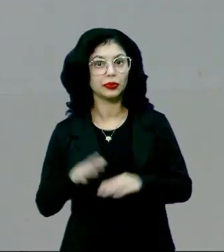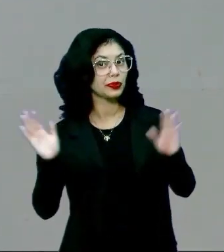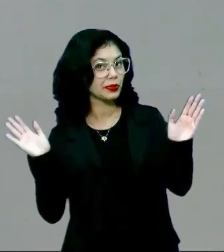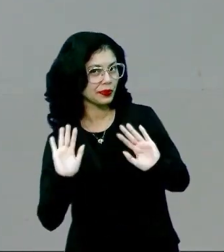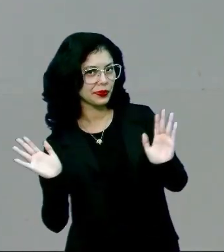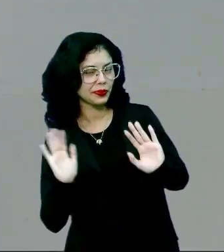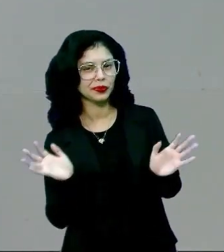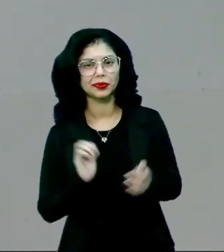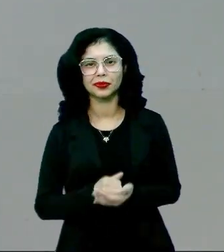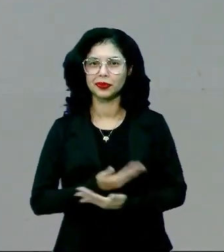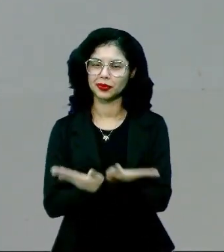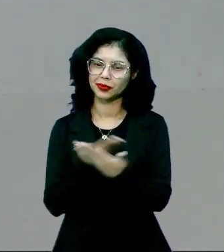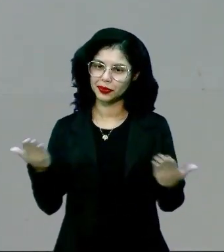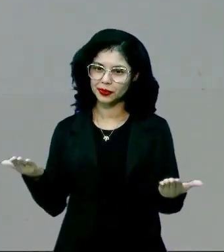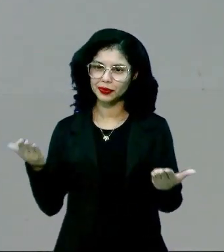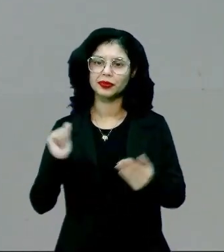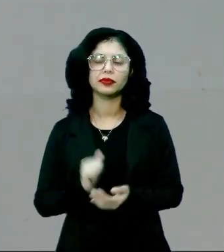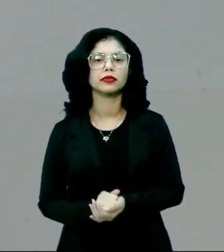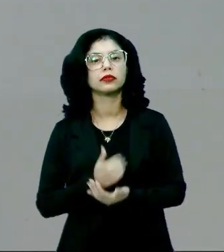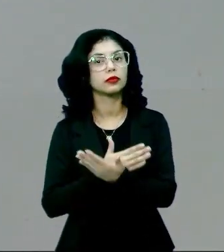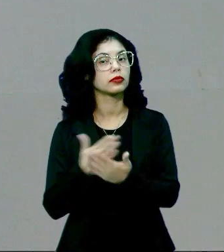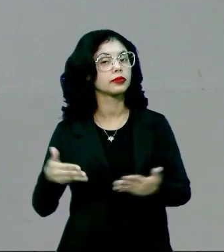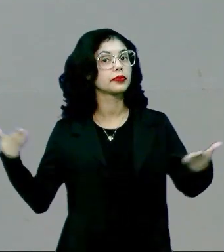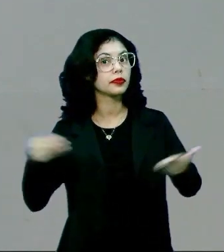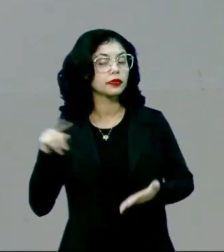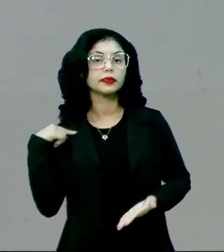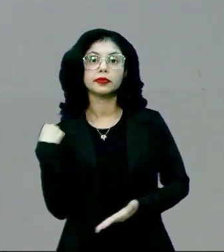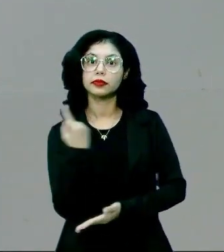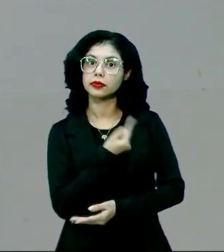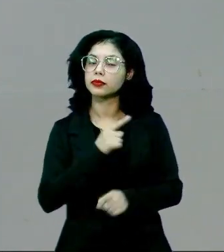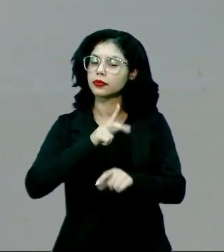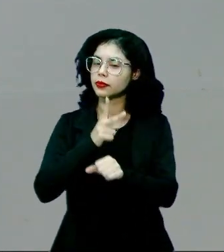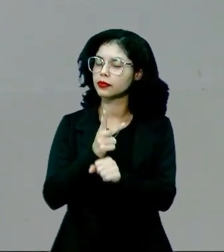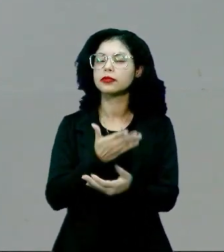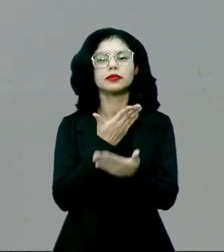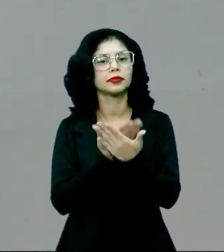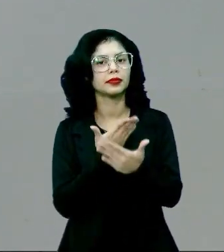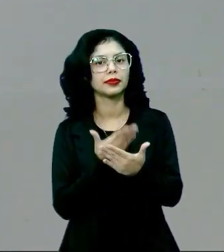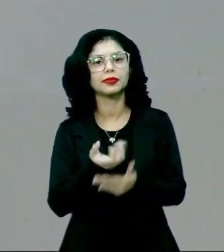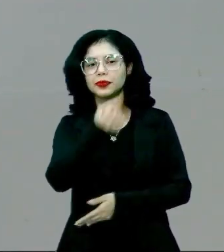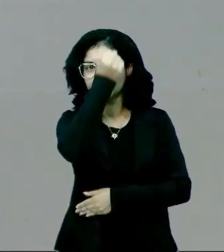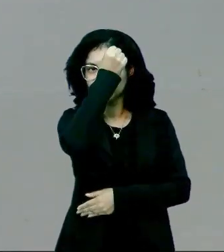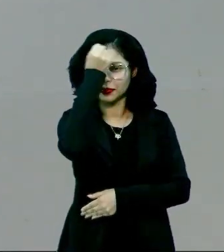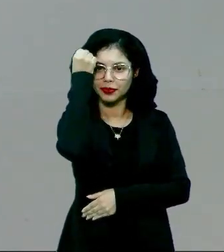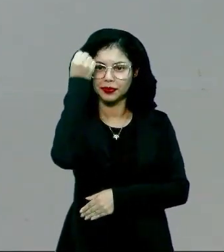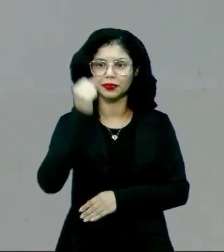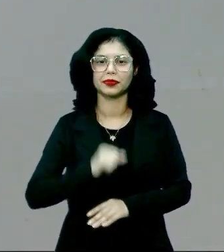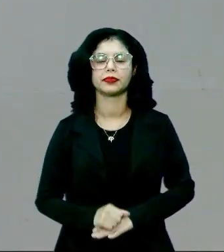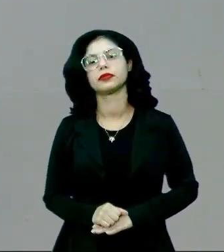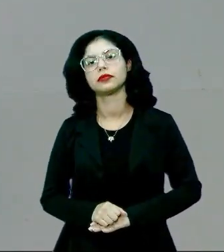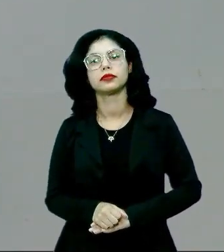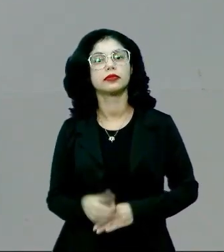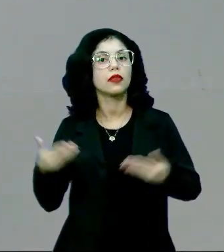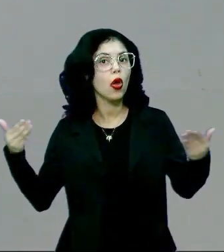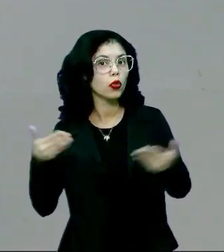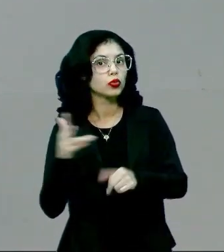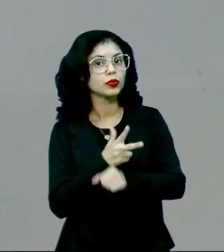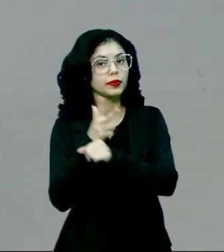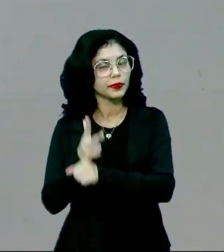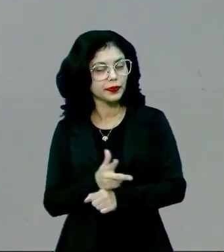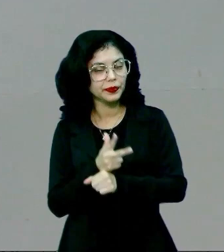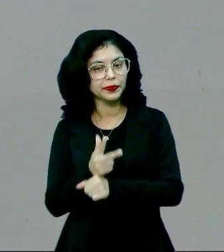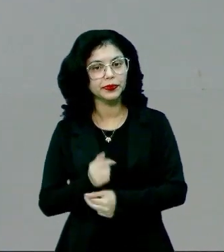Olá a todos vocês! Começa agora mais uma videoaula de Sociologia. E esta